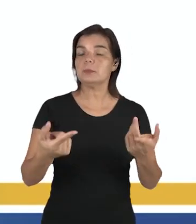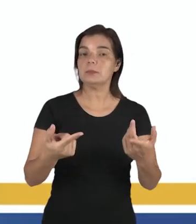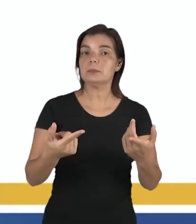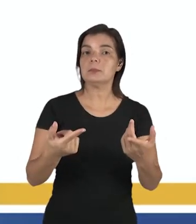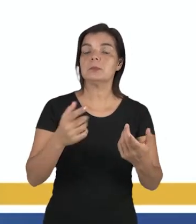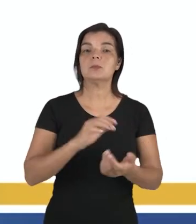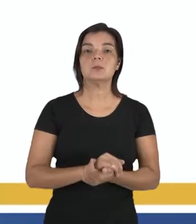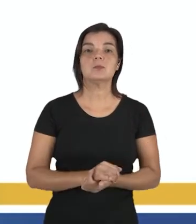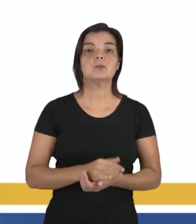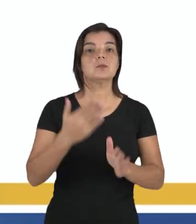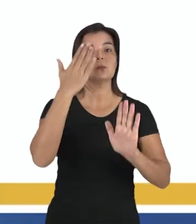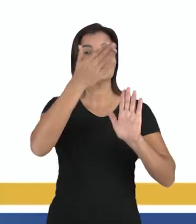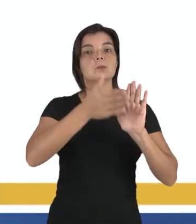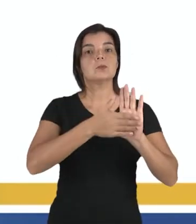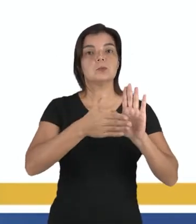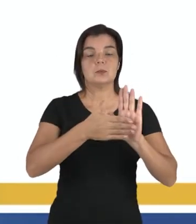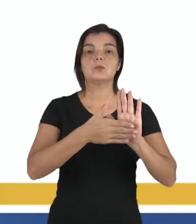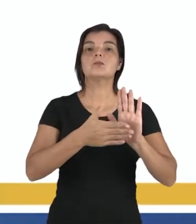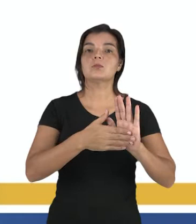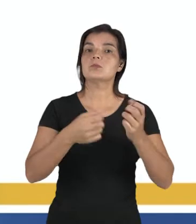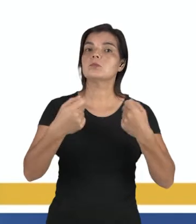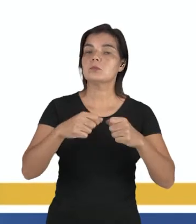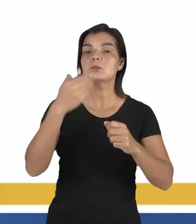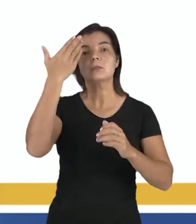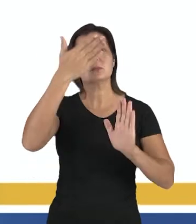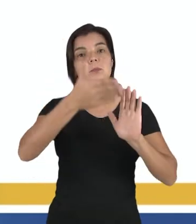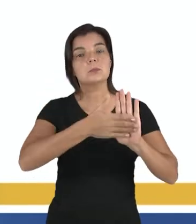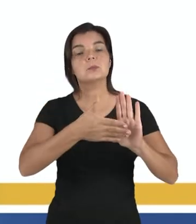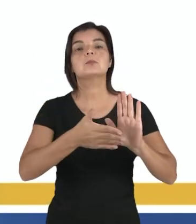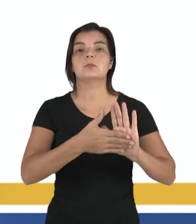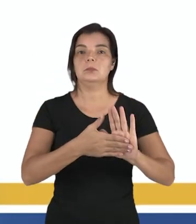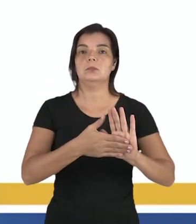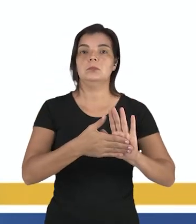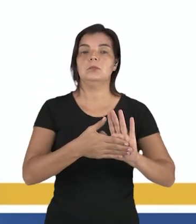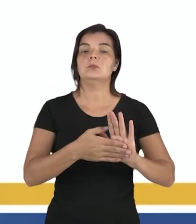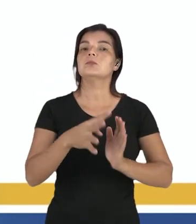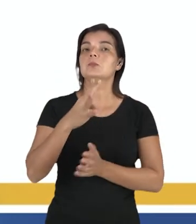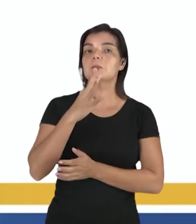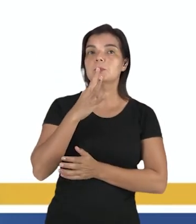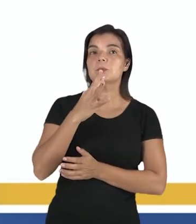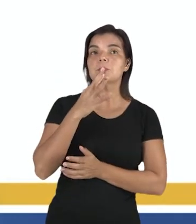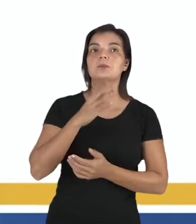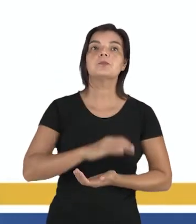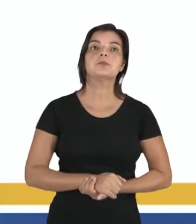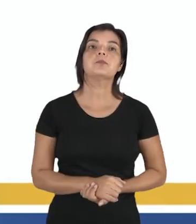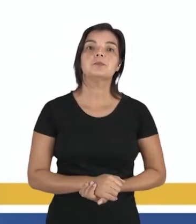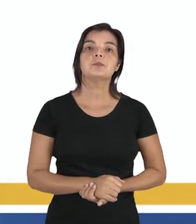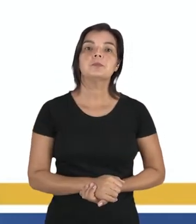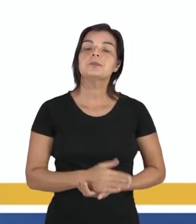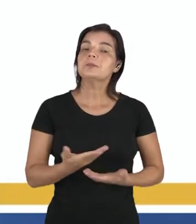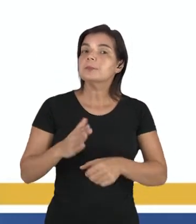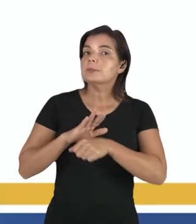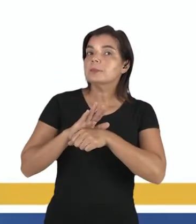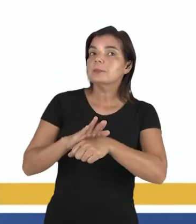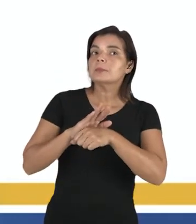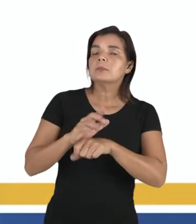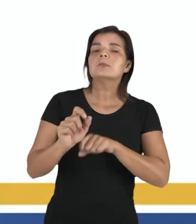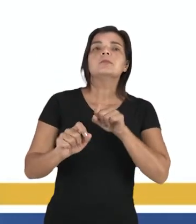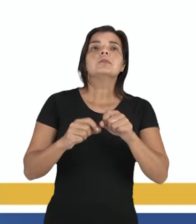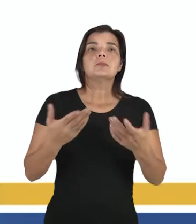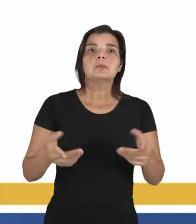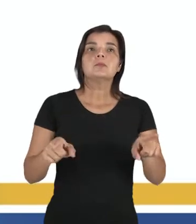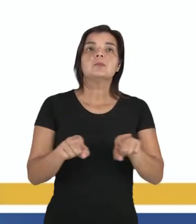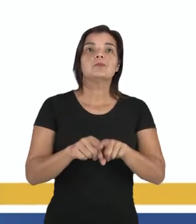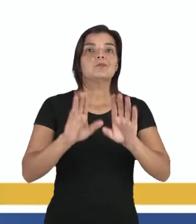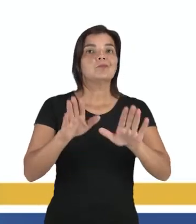comprovação empírica. É preciso comprovar esse conhecimento. e as grandes contribuições. O que está